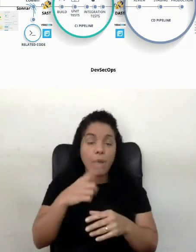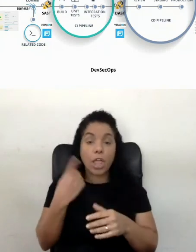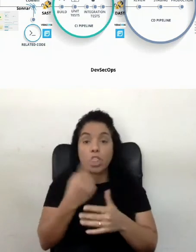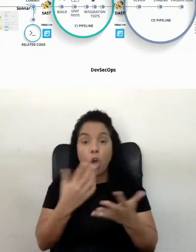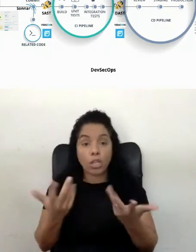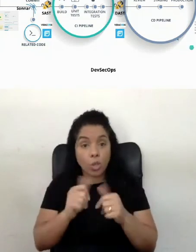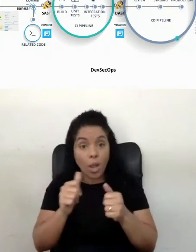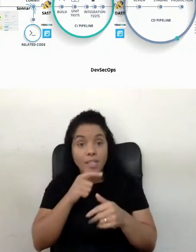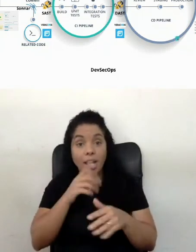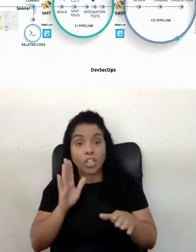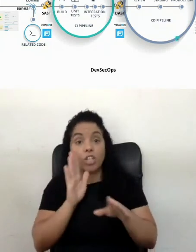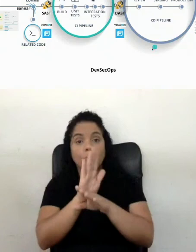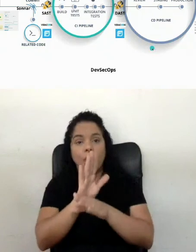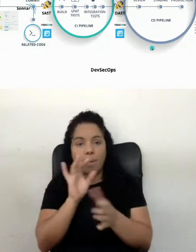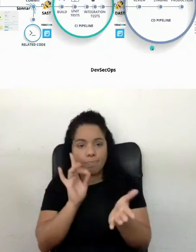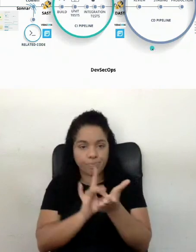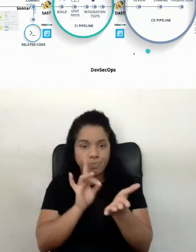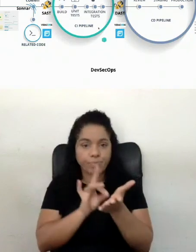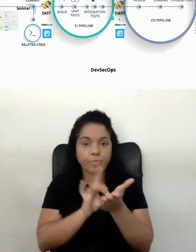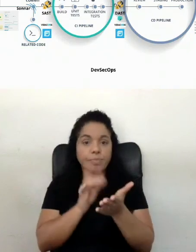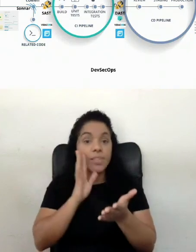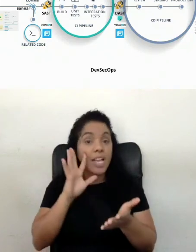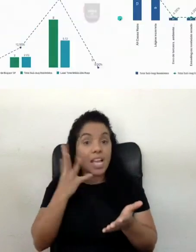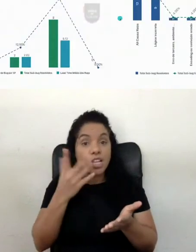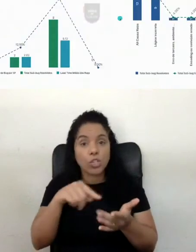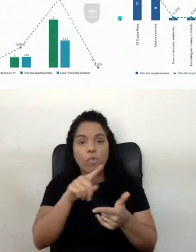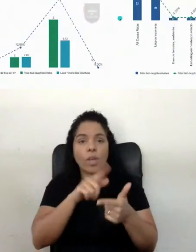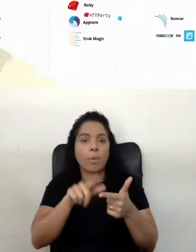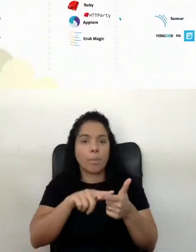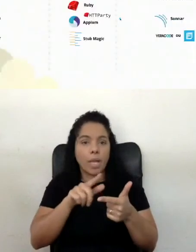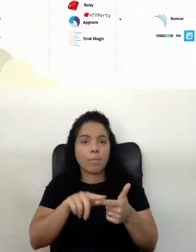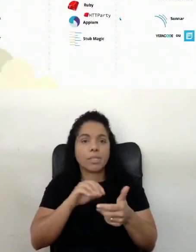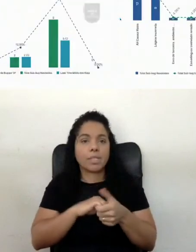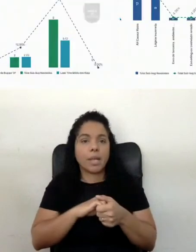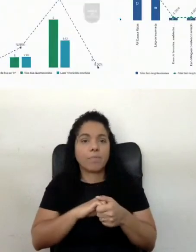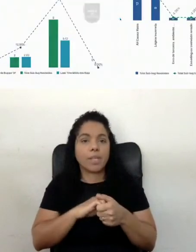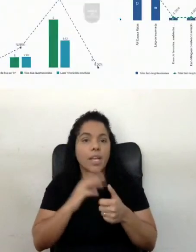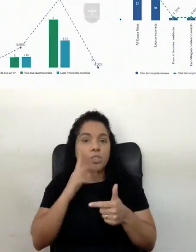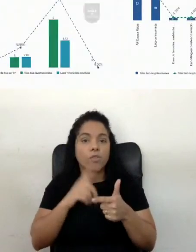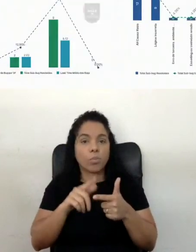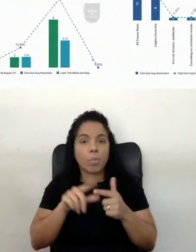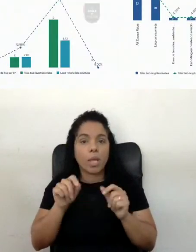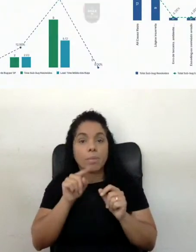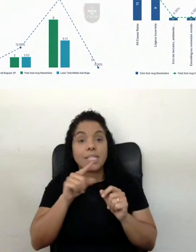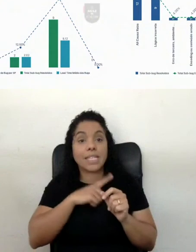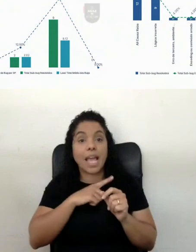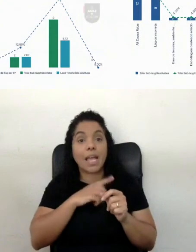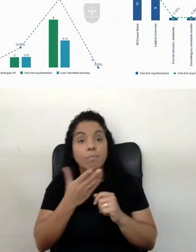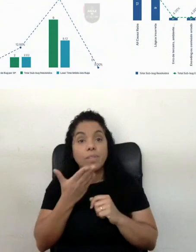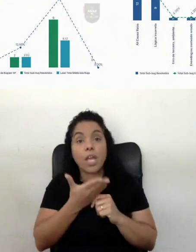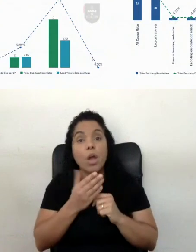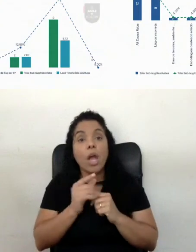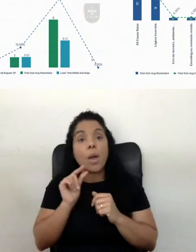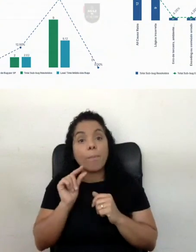ajudar, de fato, a resolver esses problemas, né, a resolver esses problemas, e aqui tem um